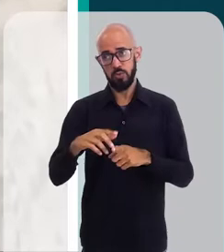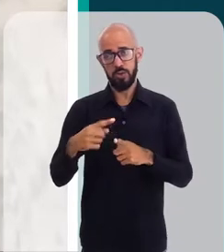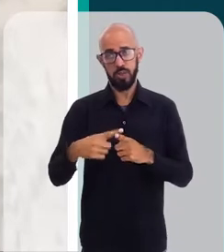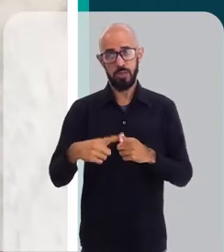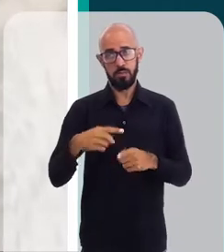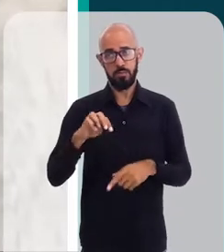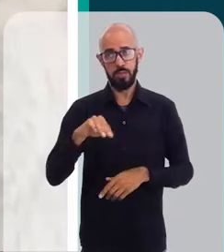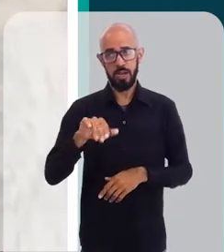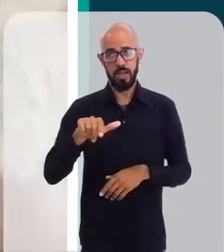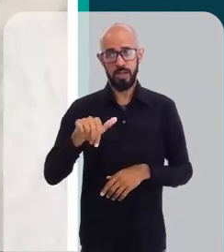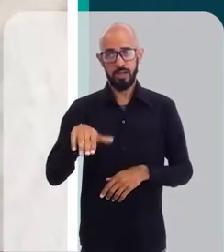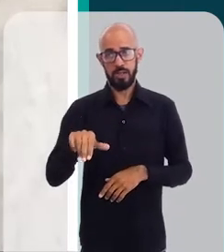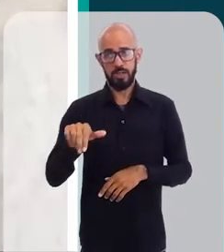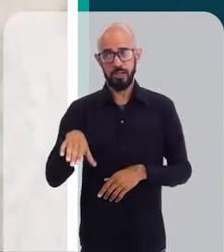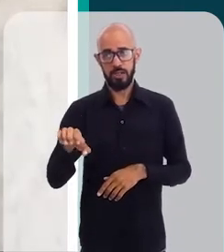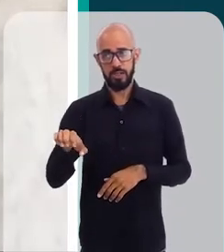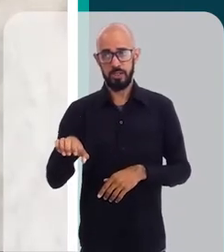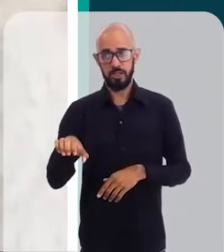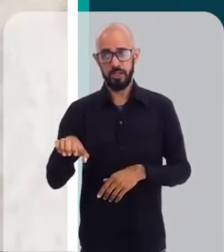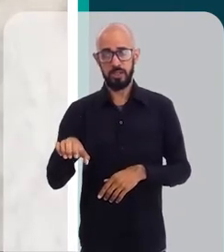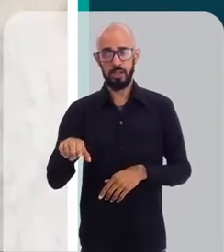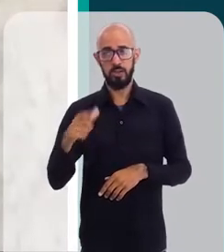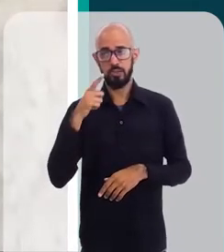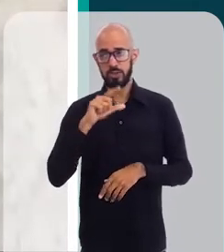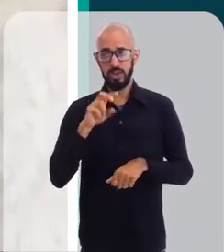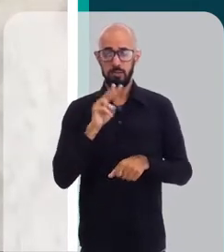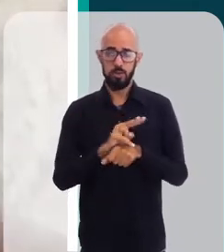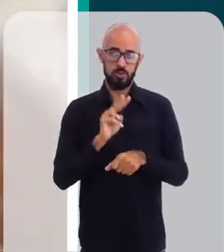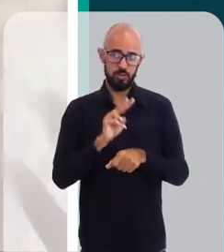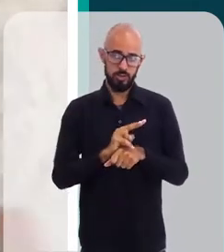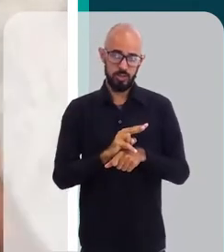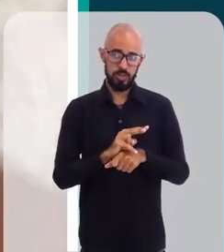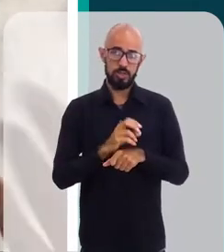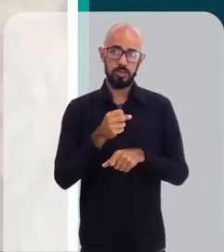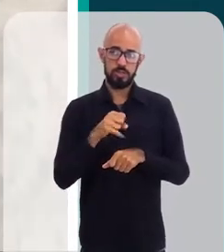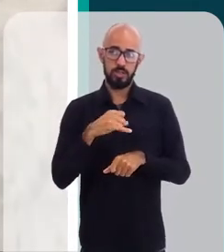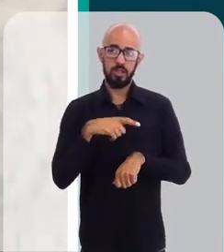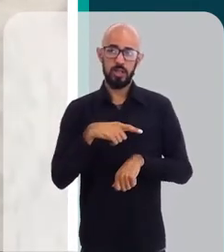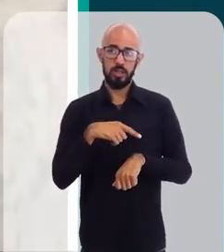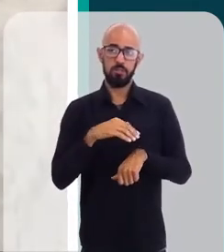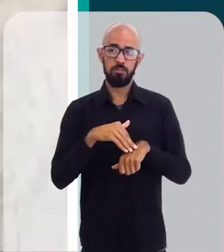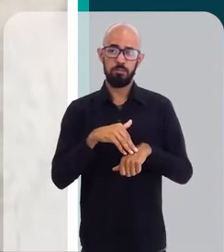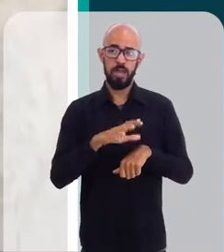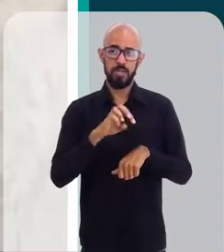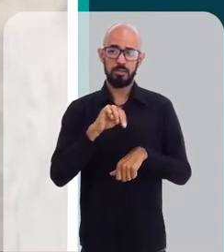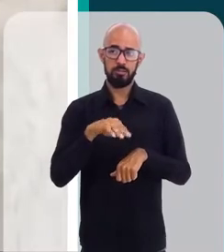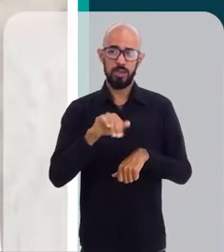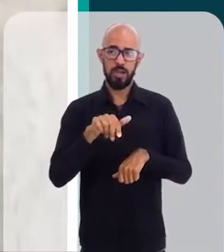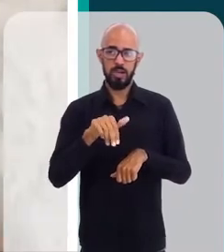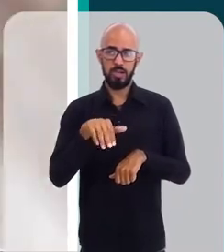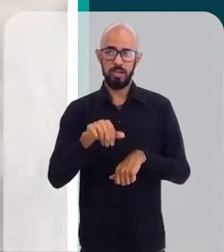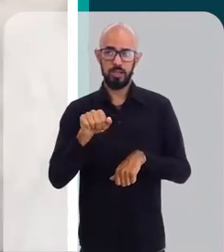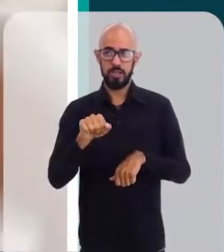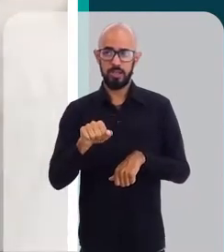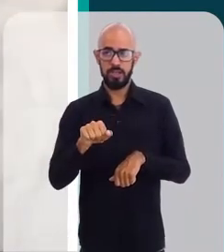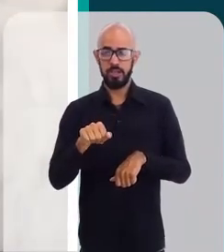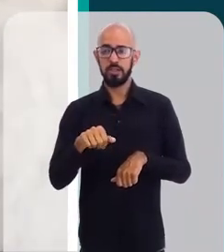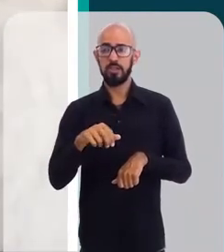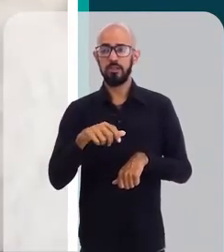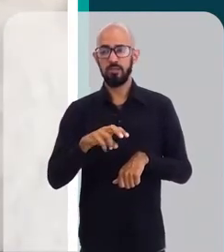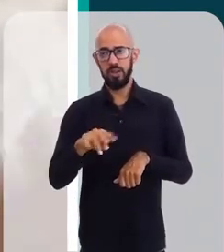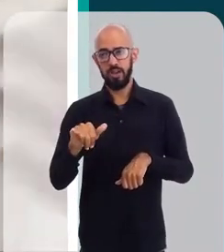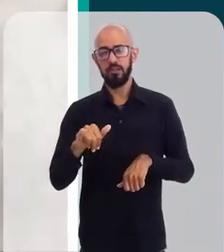porque a melanina vem para fazer a proteção nessa pele. Então quanto mais melanina eu tiver, é claro que eu vou